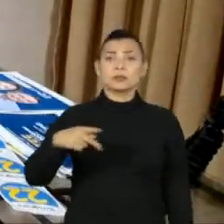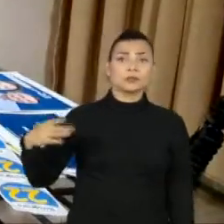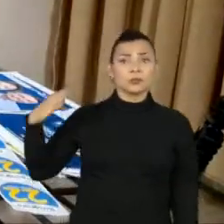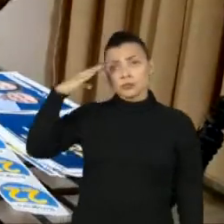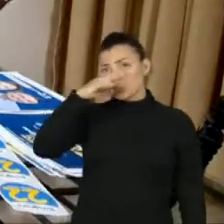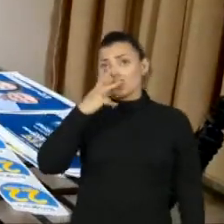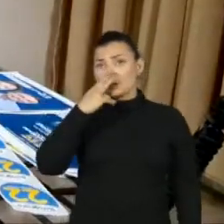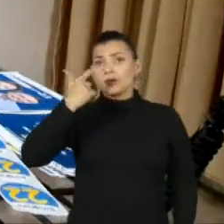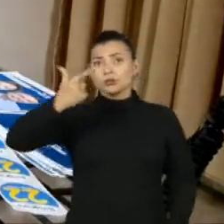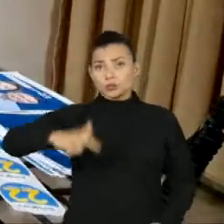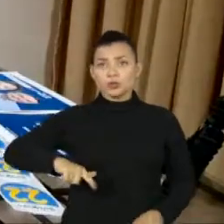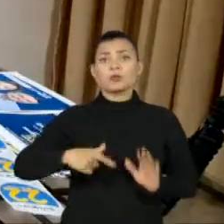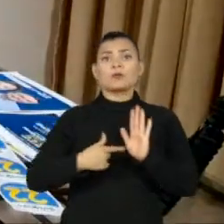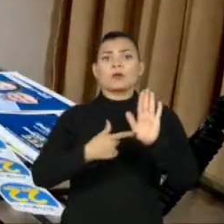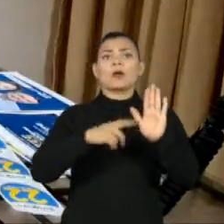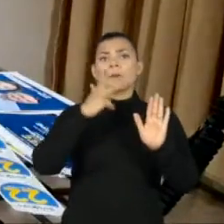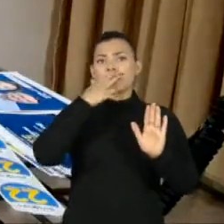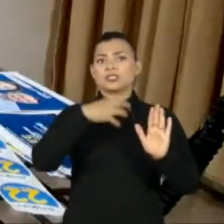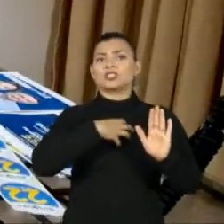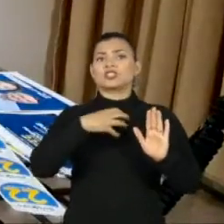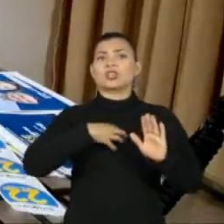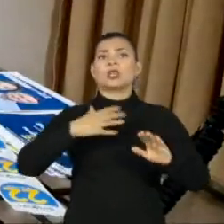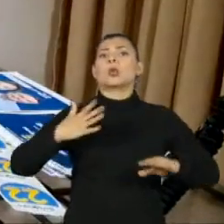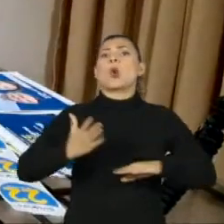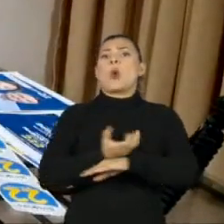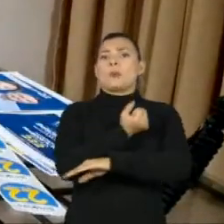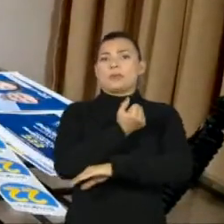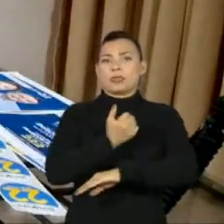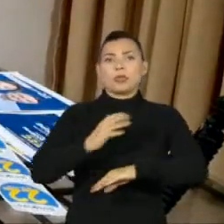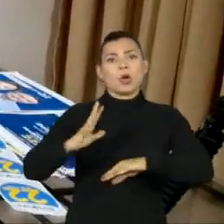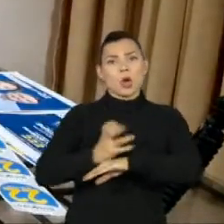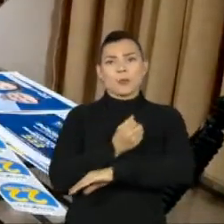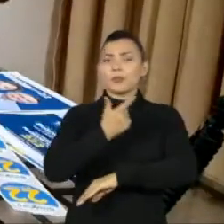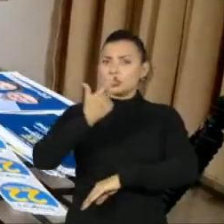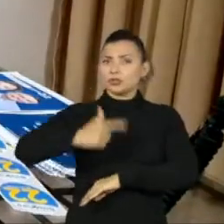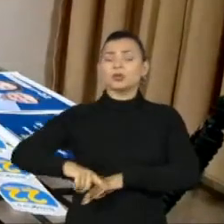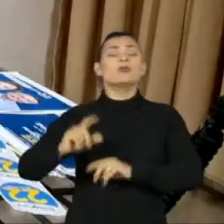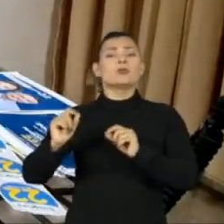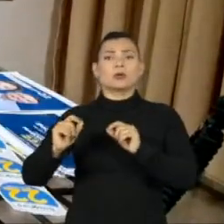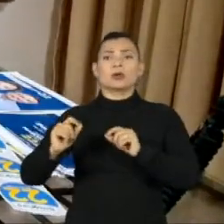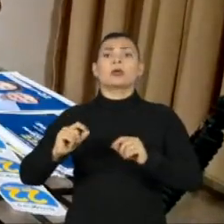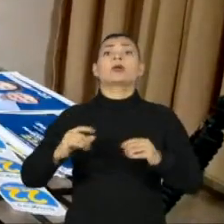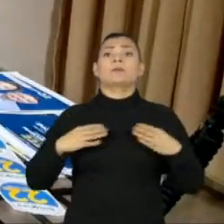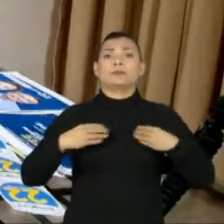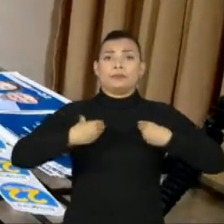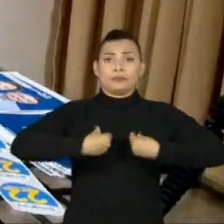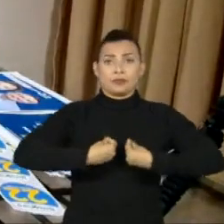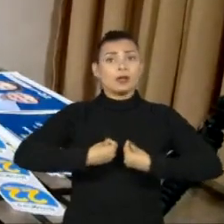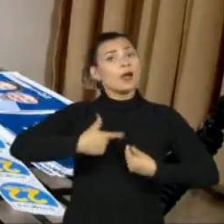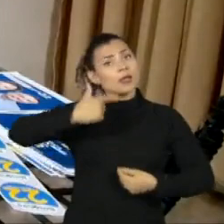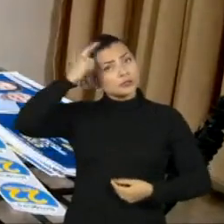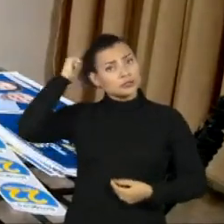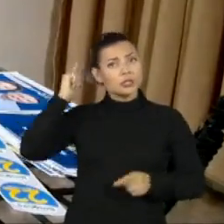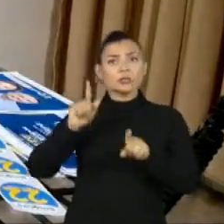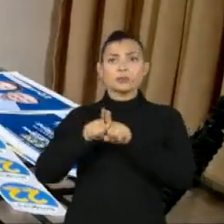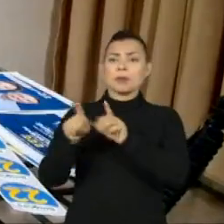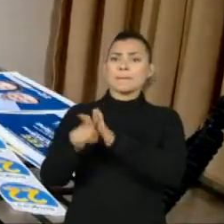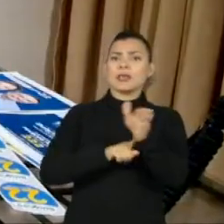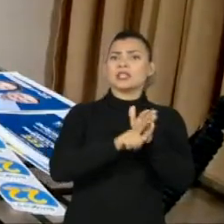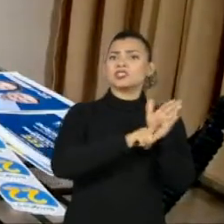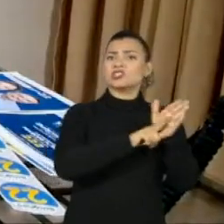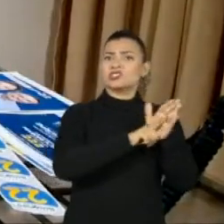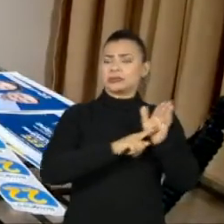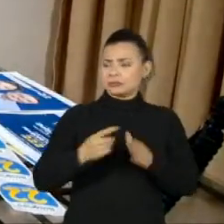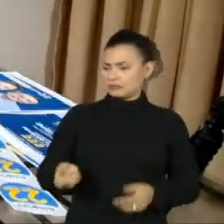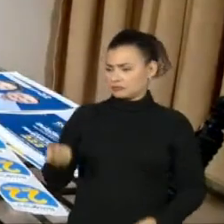golpistas. Numa transmissão ao vivo pela internet, ele voltou a atacar o ministro Alexandre de Moraes e questionou as pesquisas eleitorais que